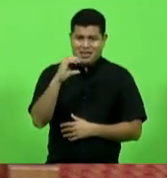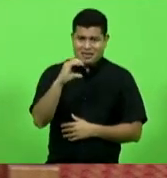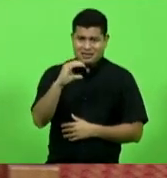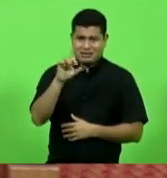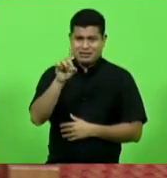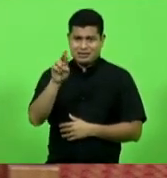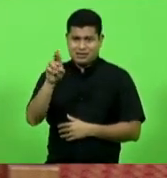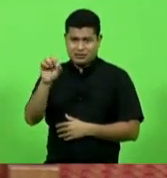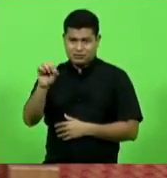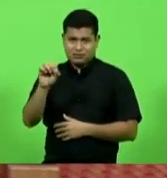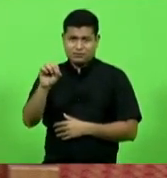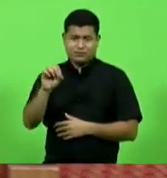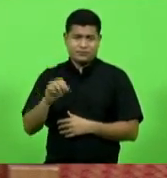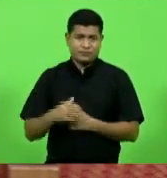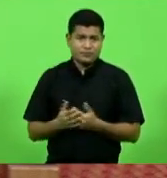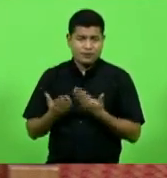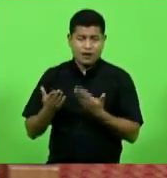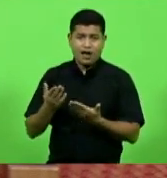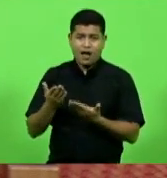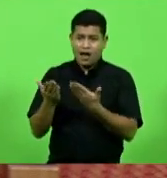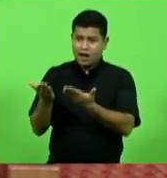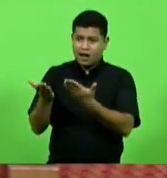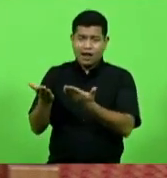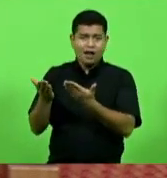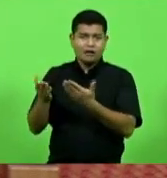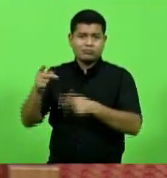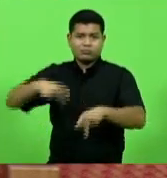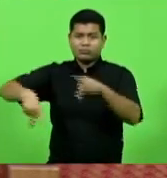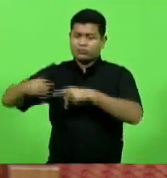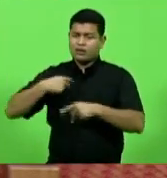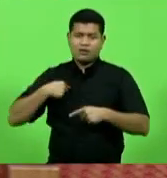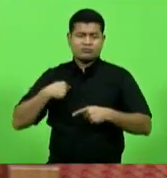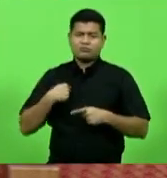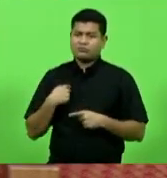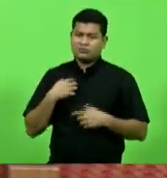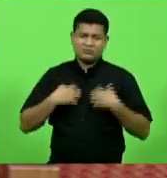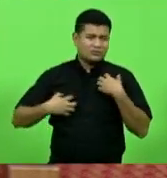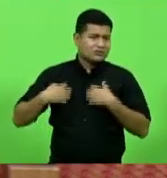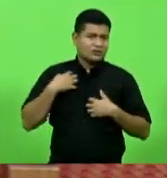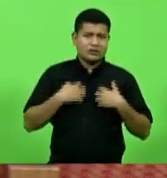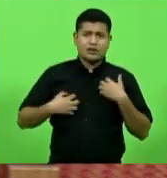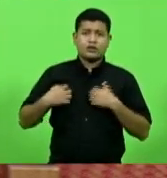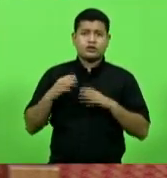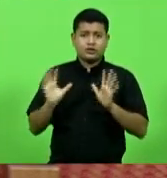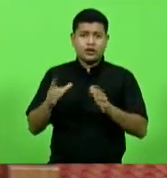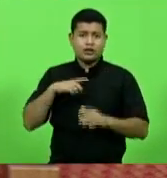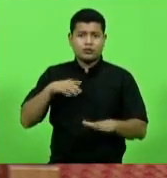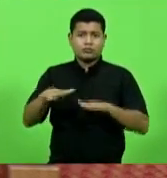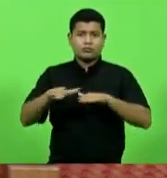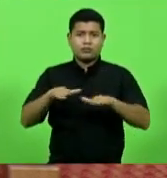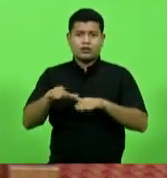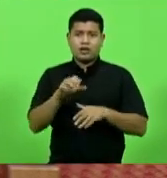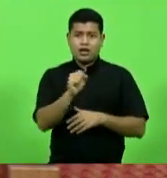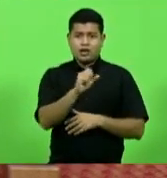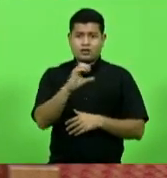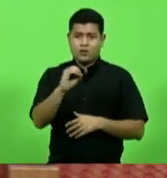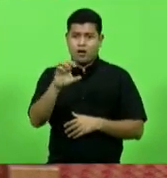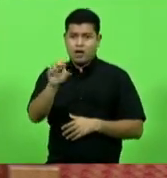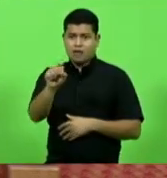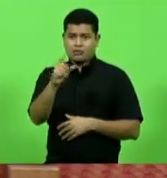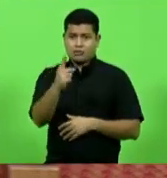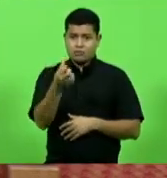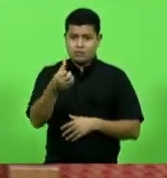situação já foi criado lá o movimento SOS 163 já foi